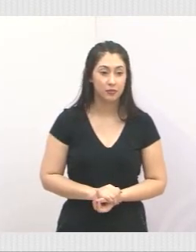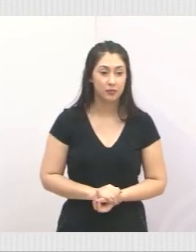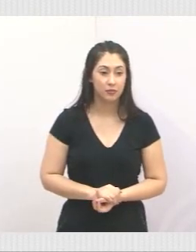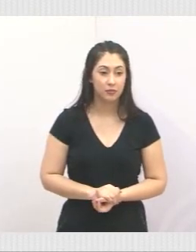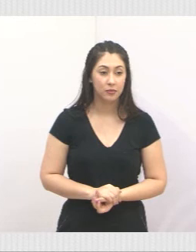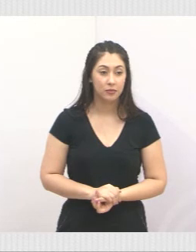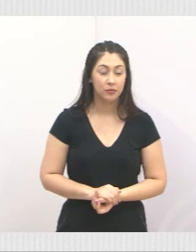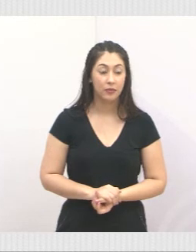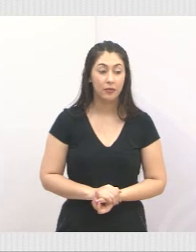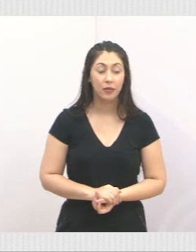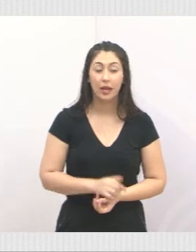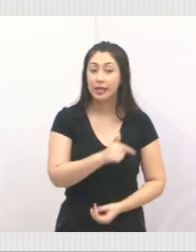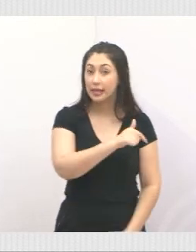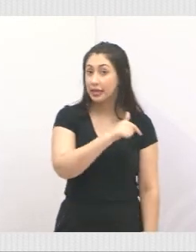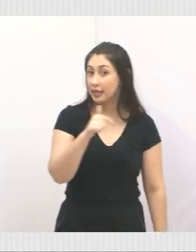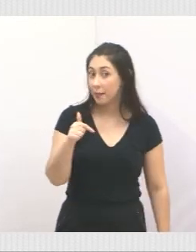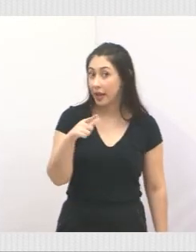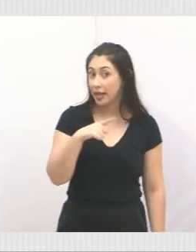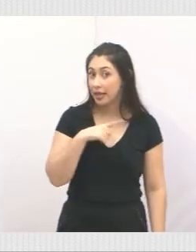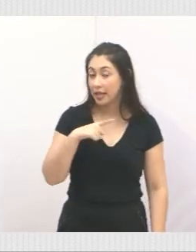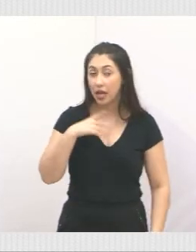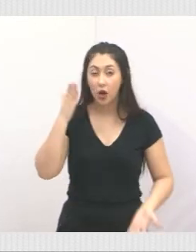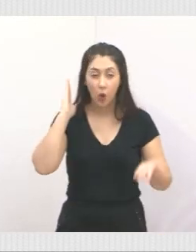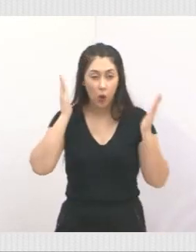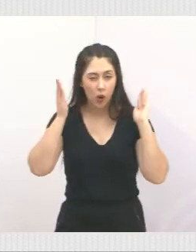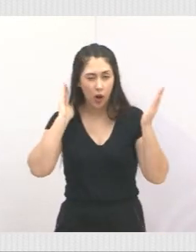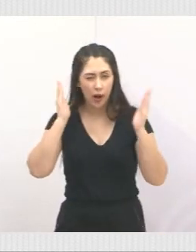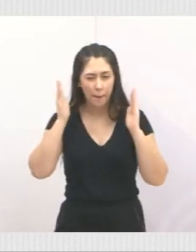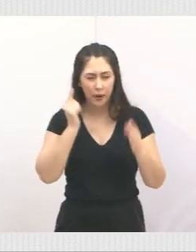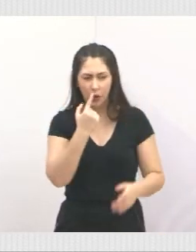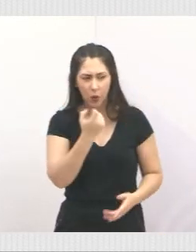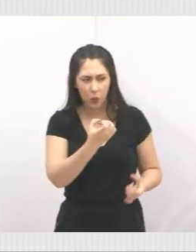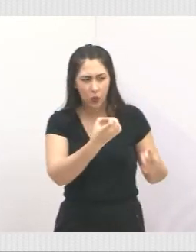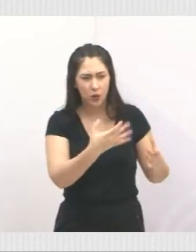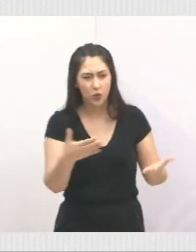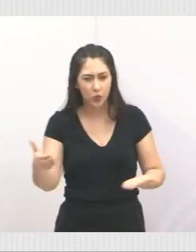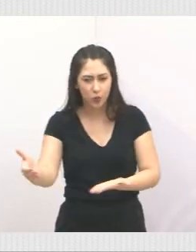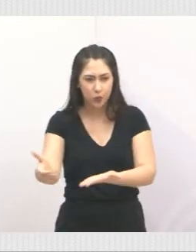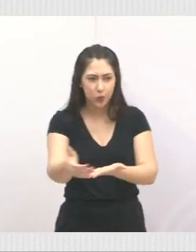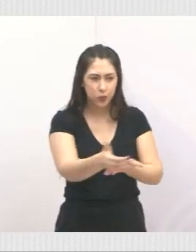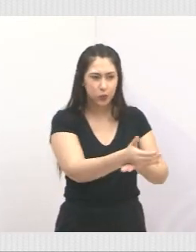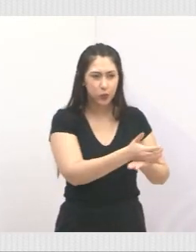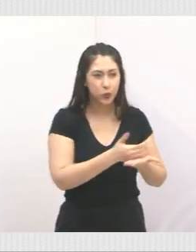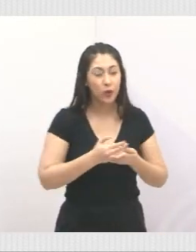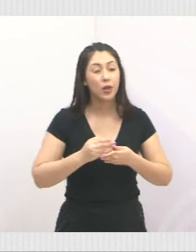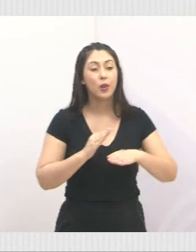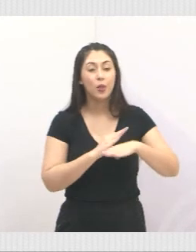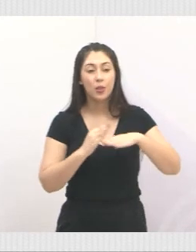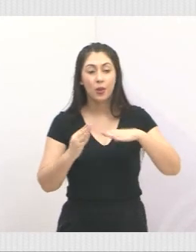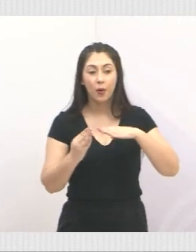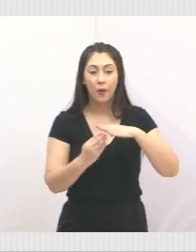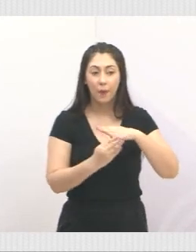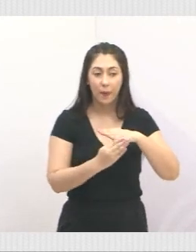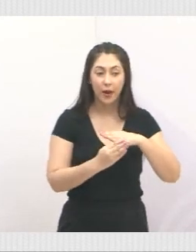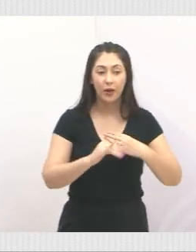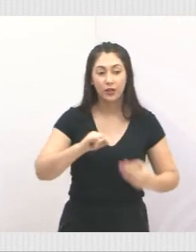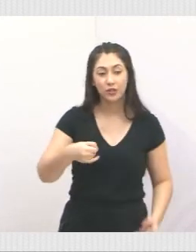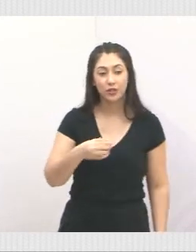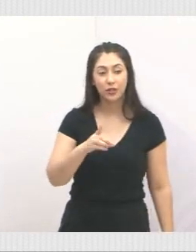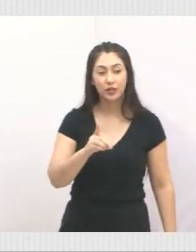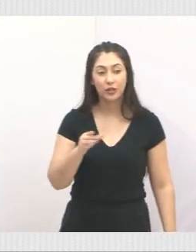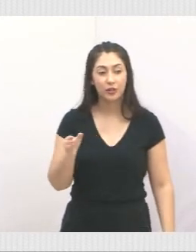Essa semana teremos o Catatreco ali no Jardim Primavera. Foi uma reivindicação bastante dos